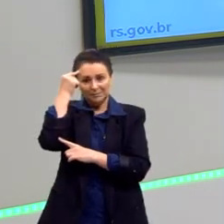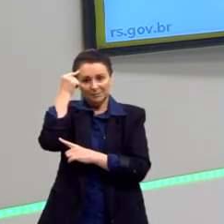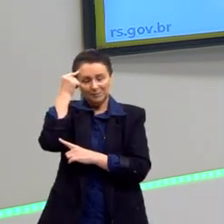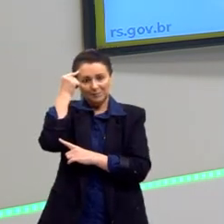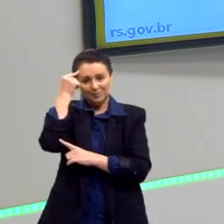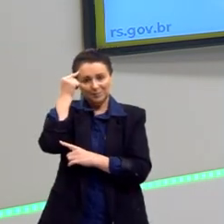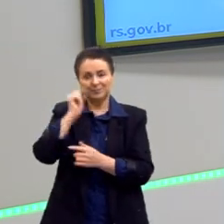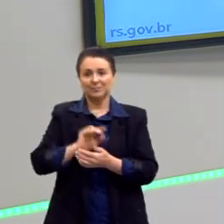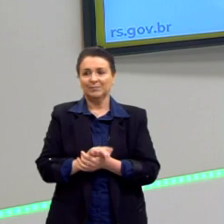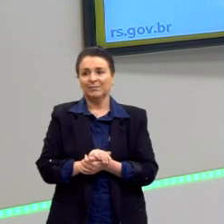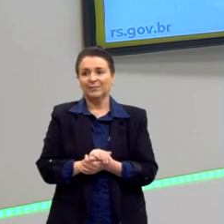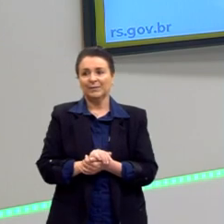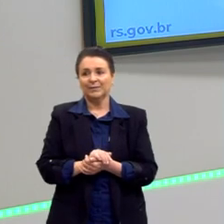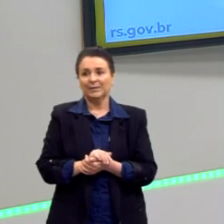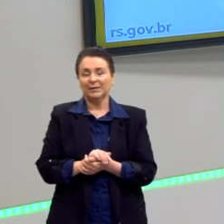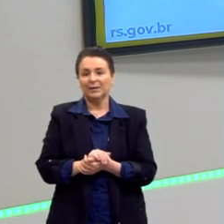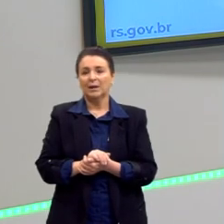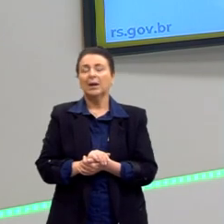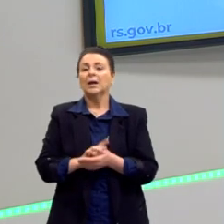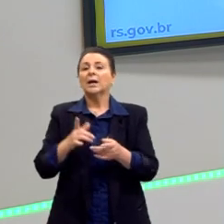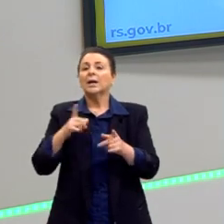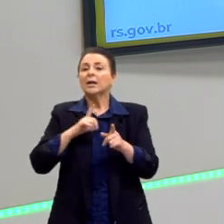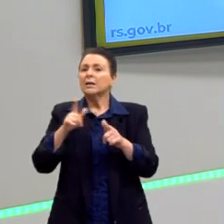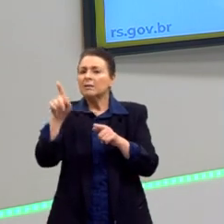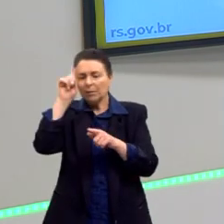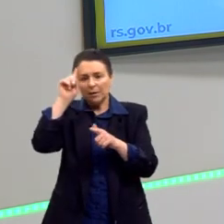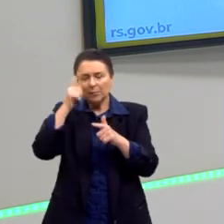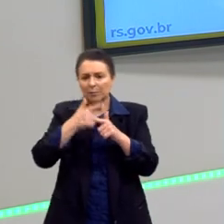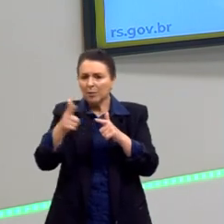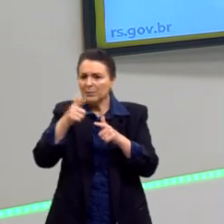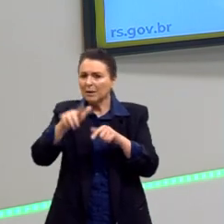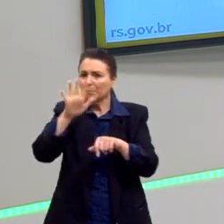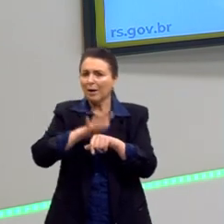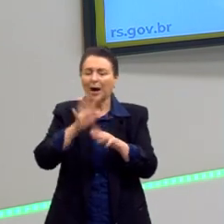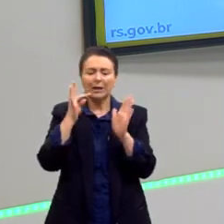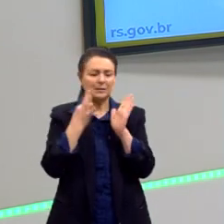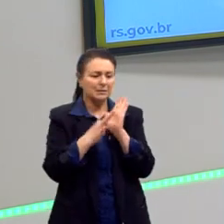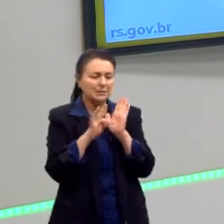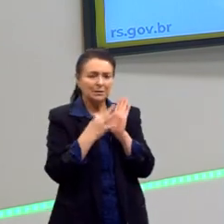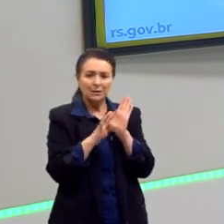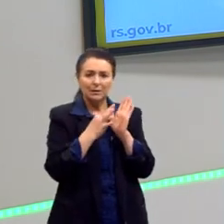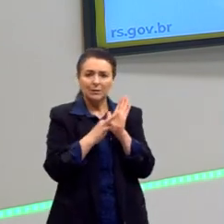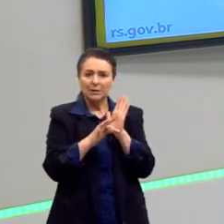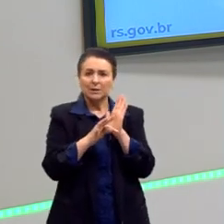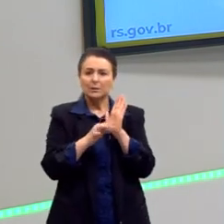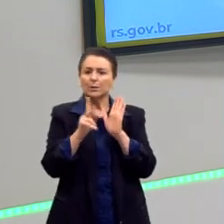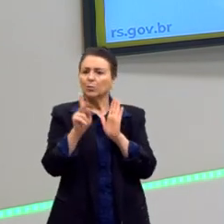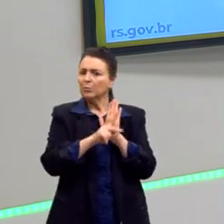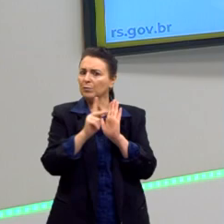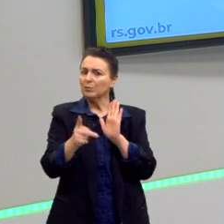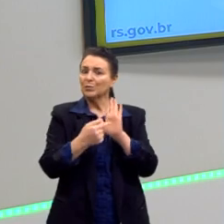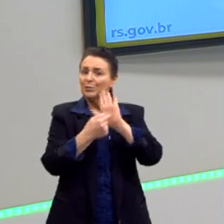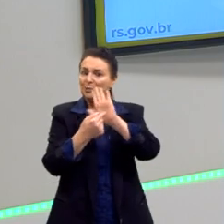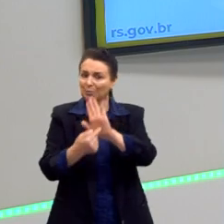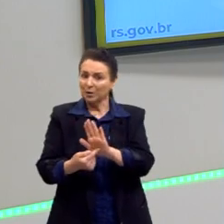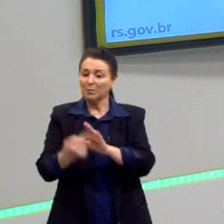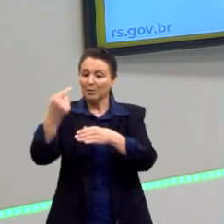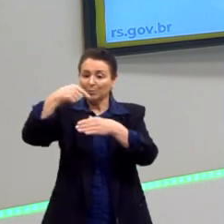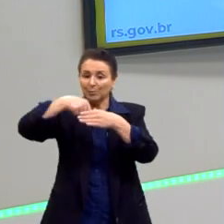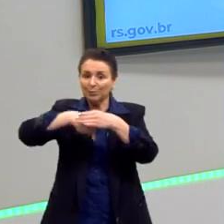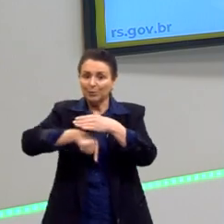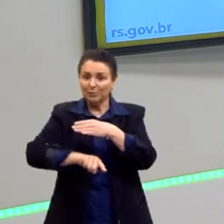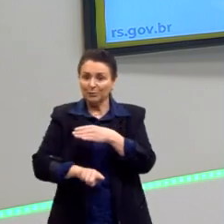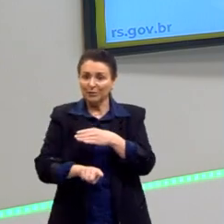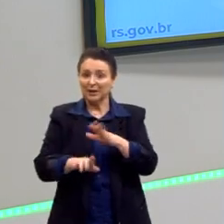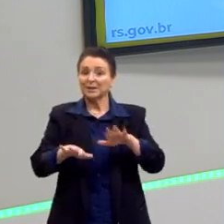e problematizar mais esses teóricos que nós trouxemos aí para você aprofundar as questões e